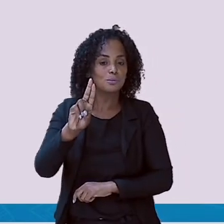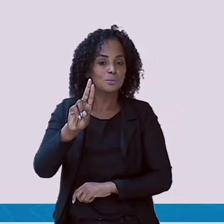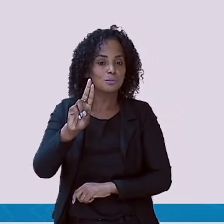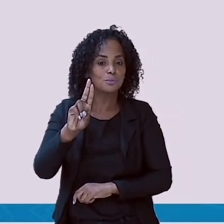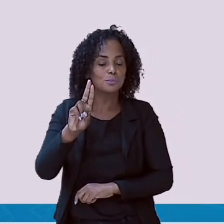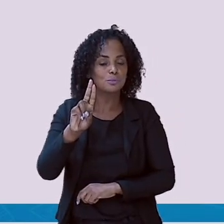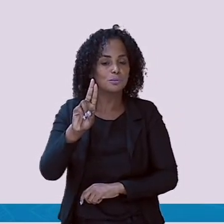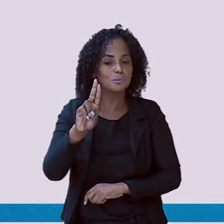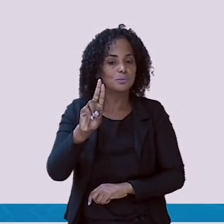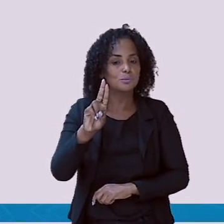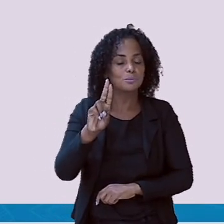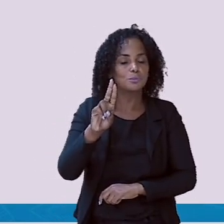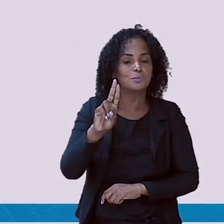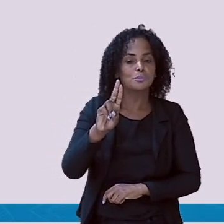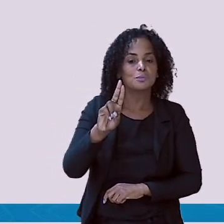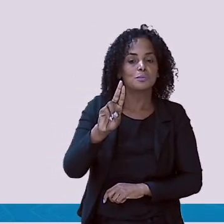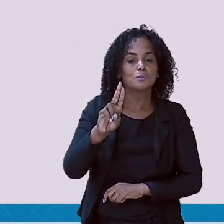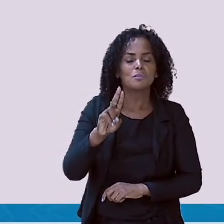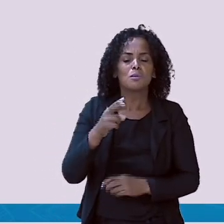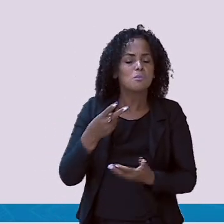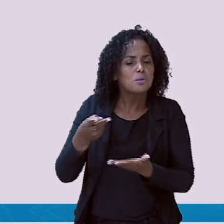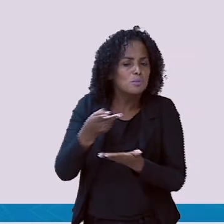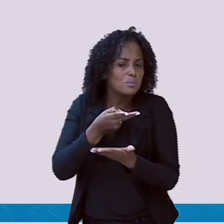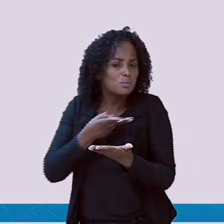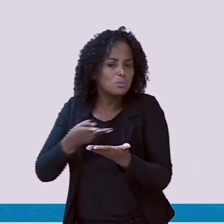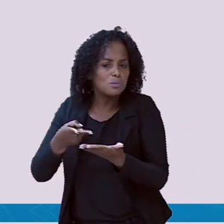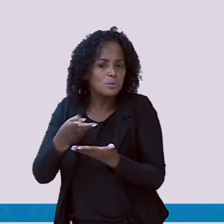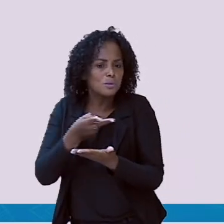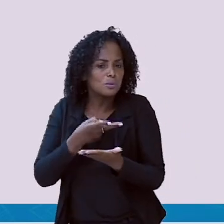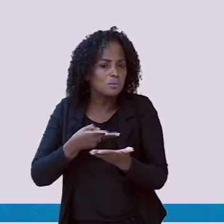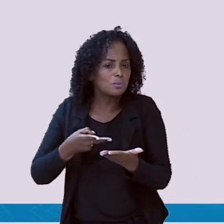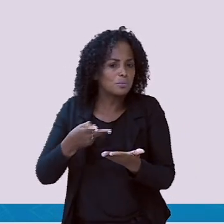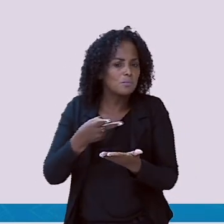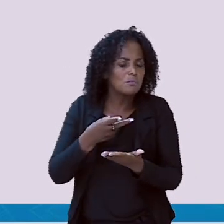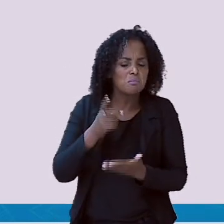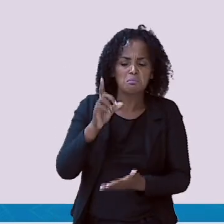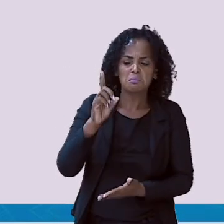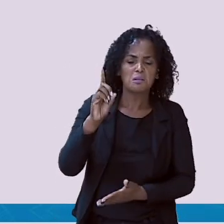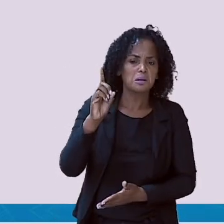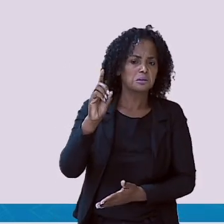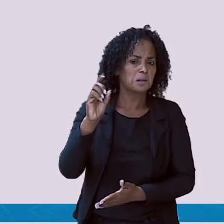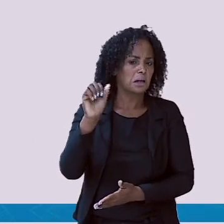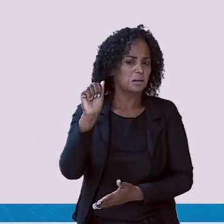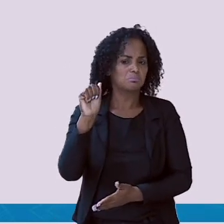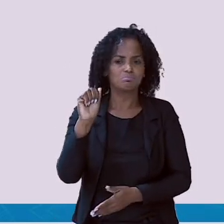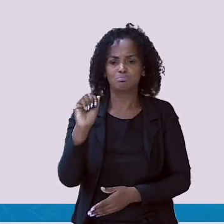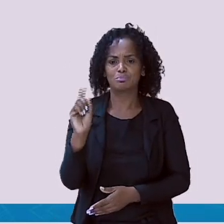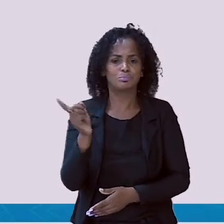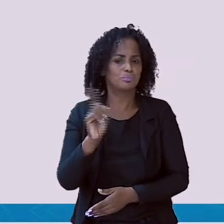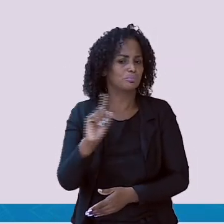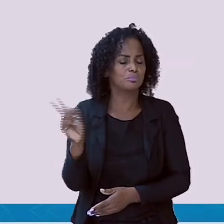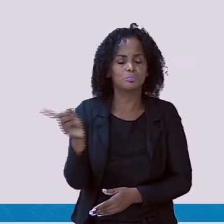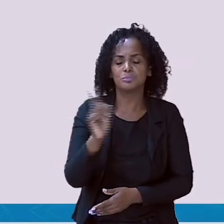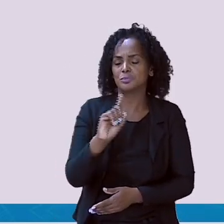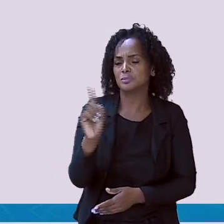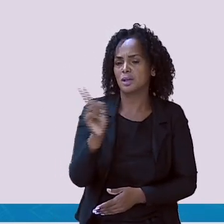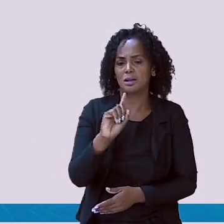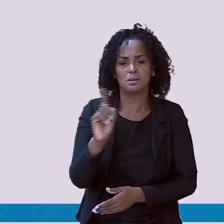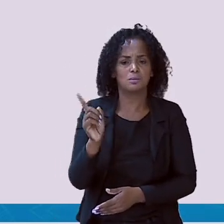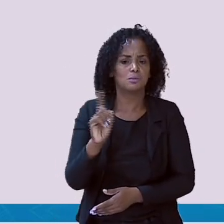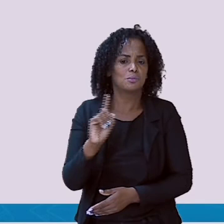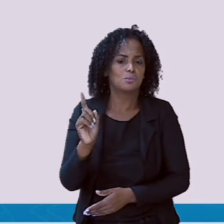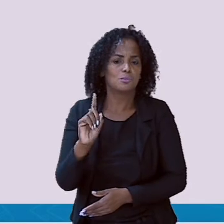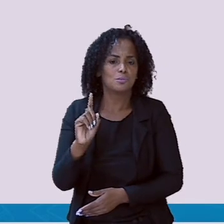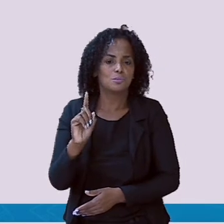É a letra D com a letra U. Não é essa que nós queremos. Da. Também não. Letra D com a letra A.